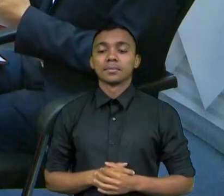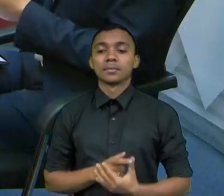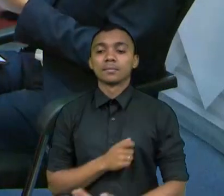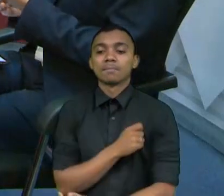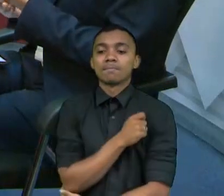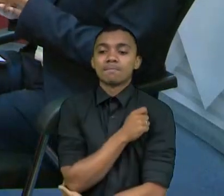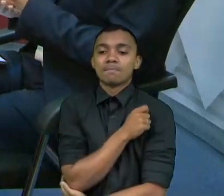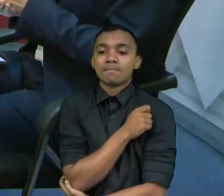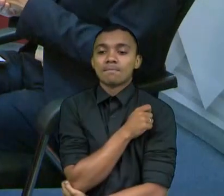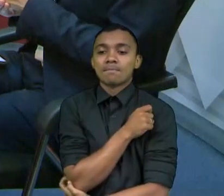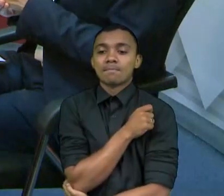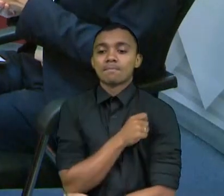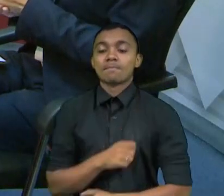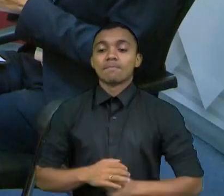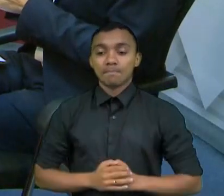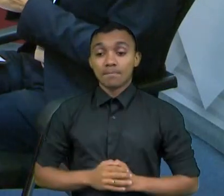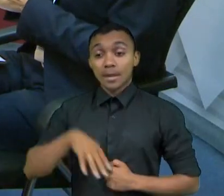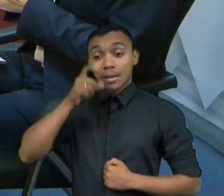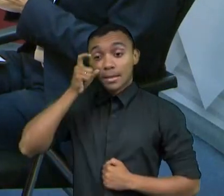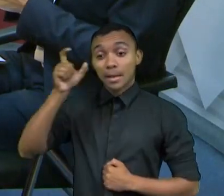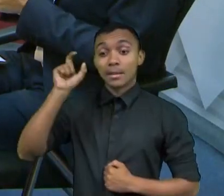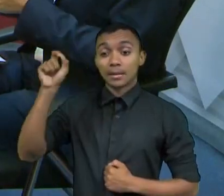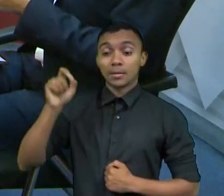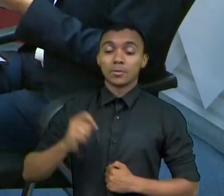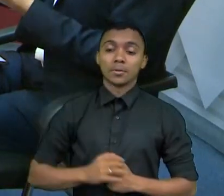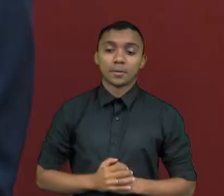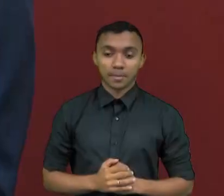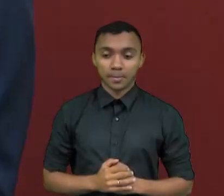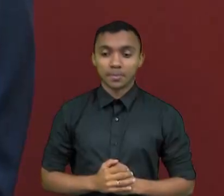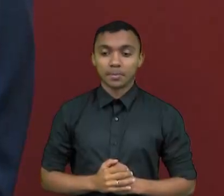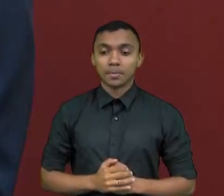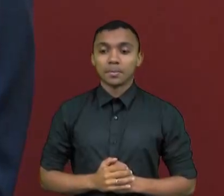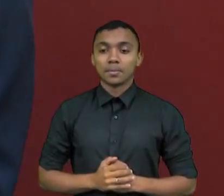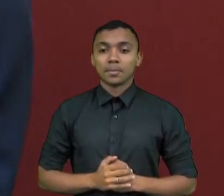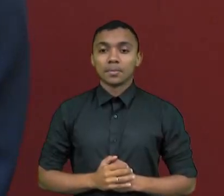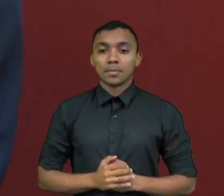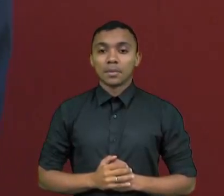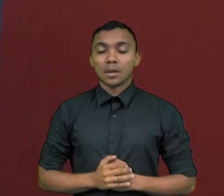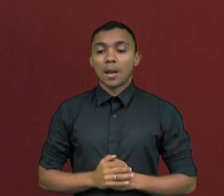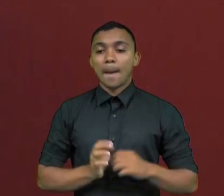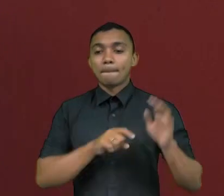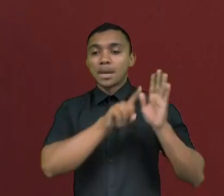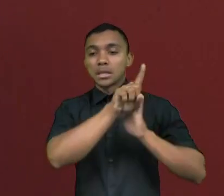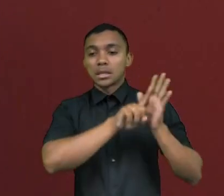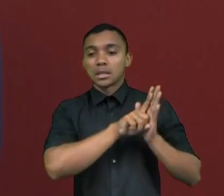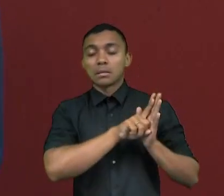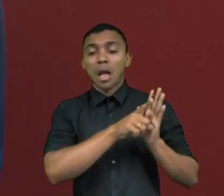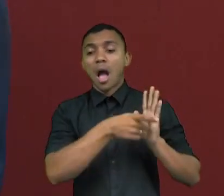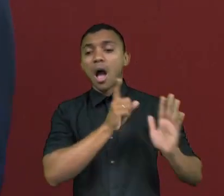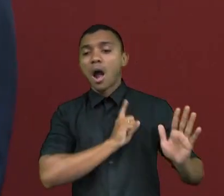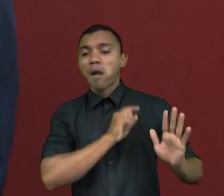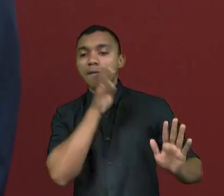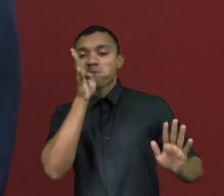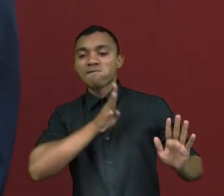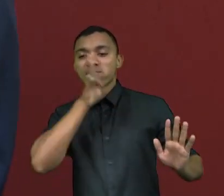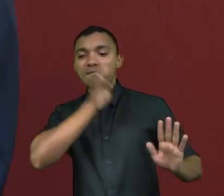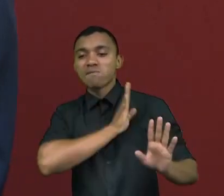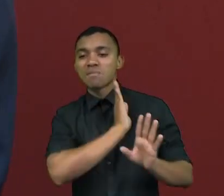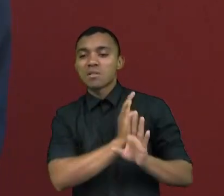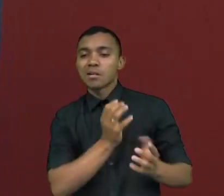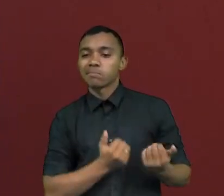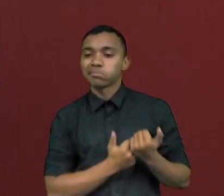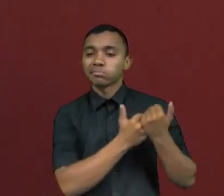argumentos que tem sido colocado é que as pesquisas foram manipuladas para favorecer um determinado candidato e prejudicar outro.